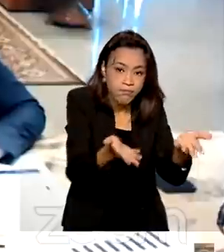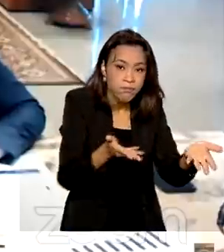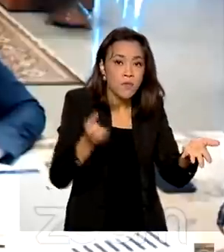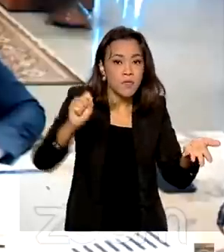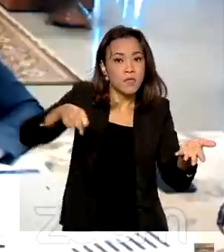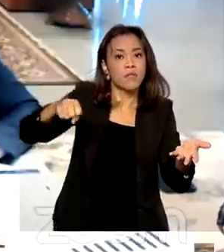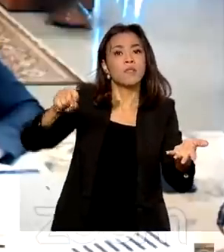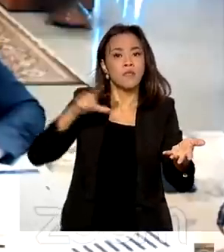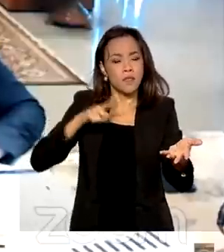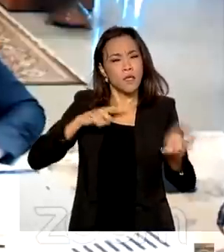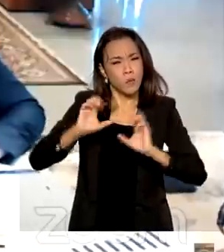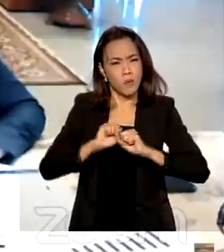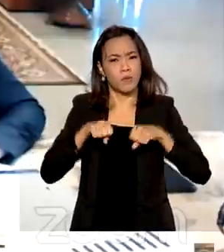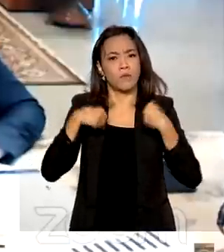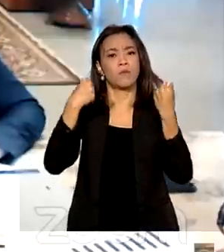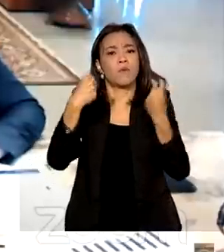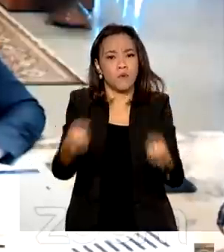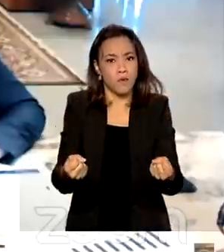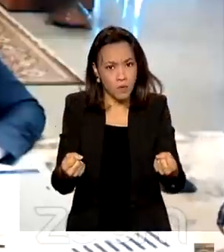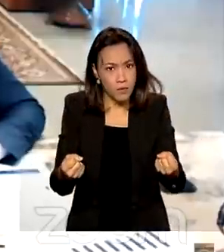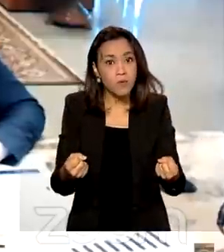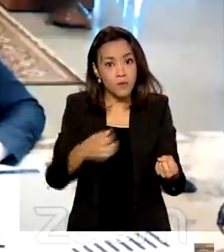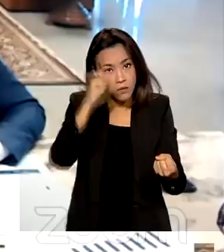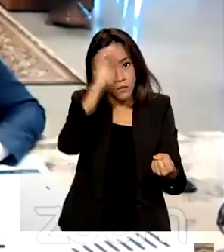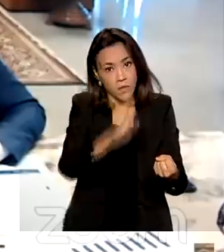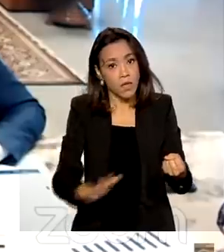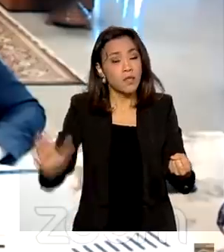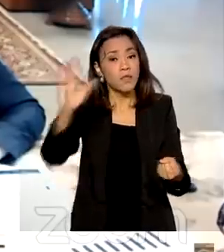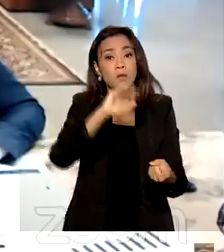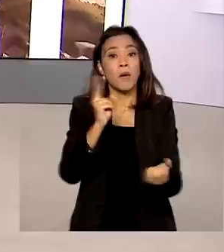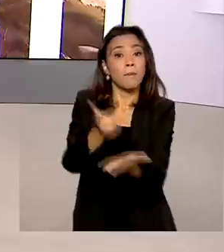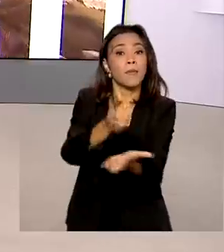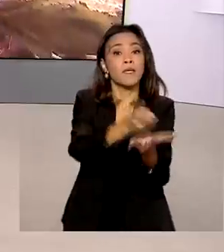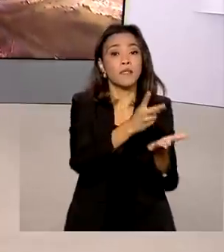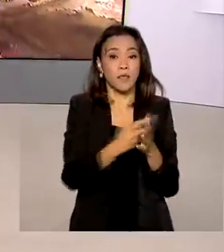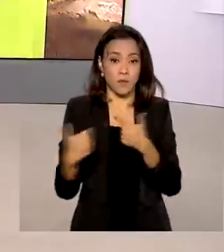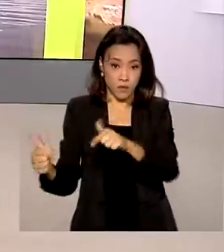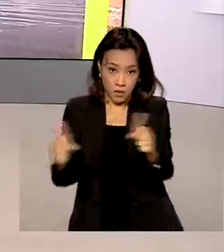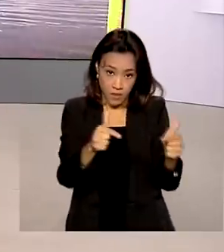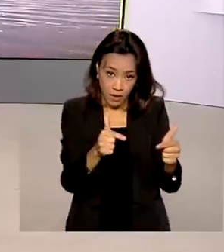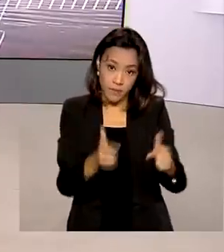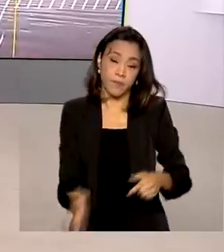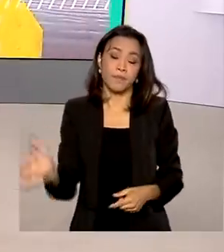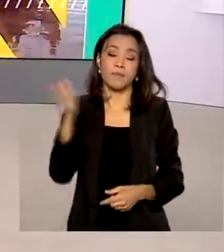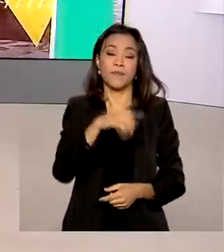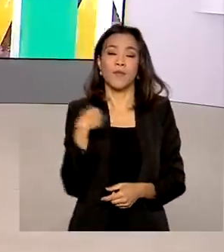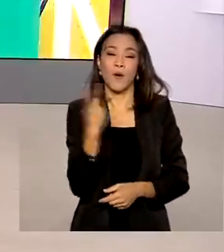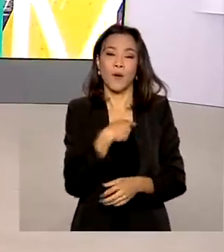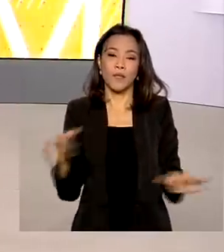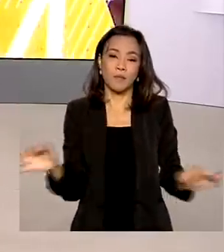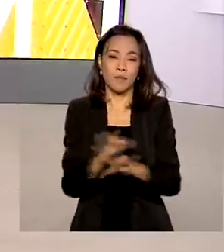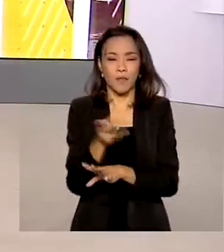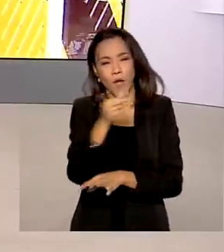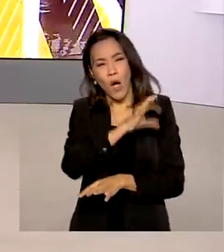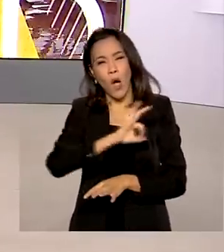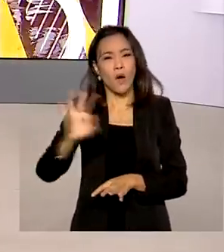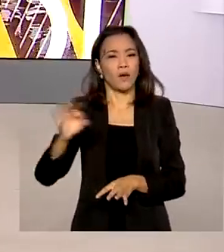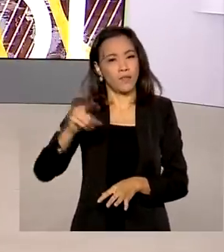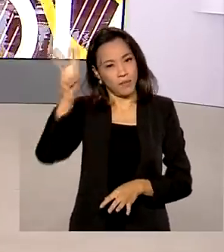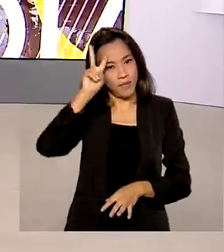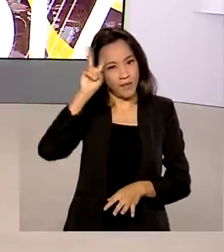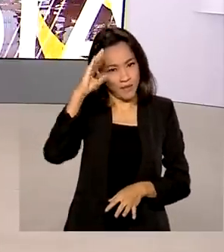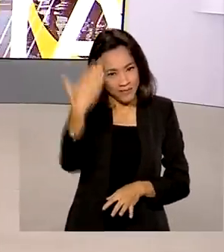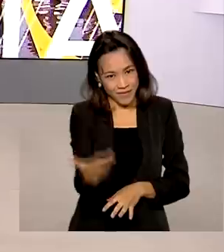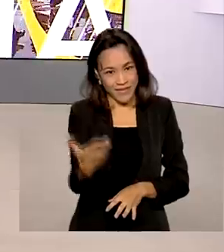conjunto nacional no sentido de preservação de empregos. O dia fica por aqui, uma ótima segunda-feira para